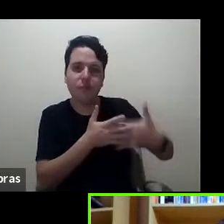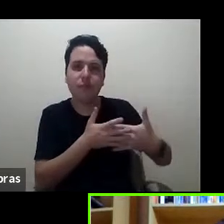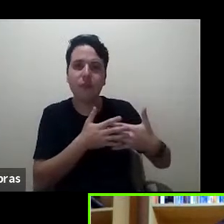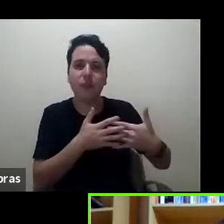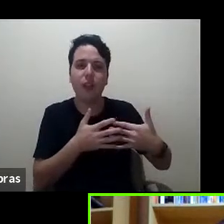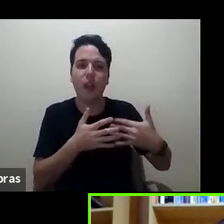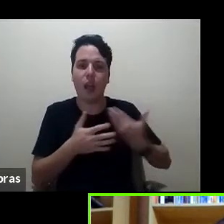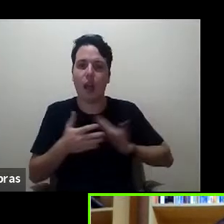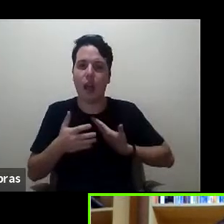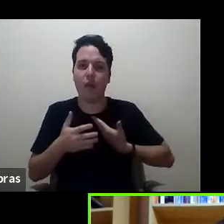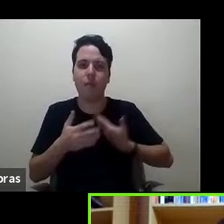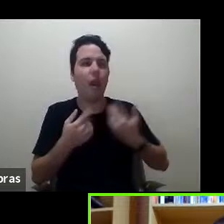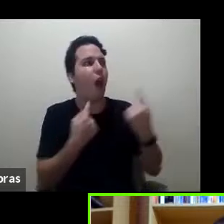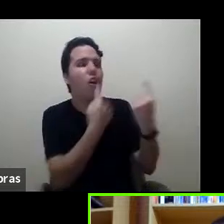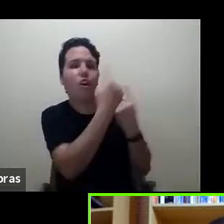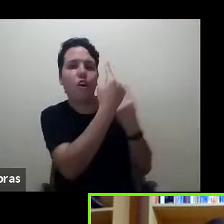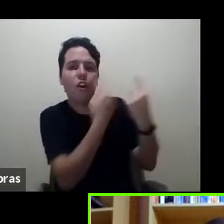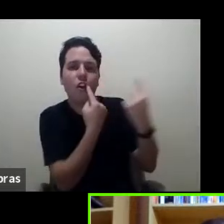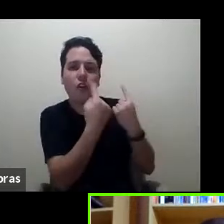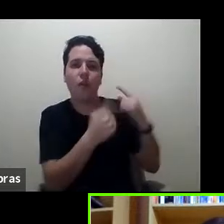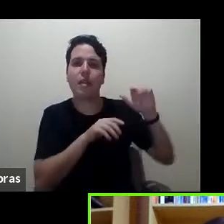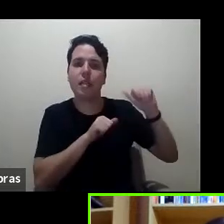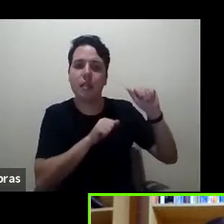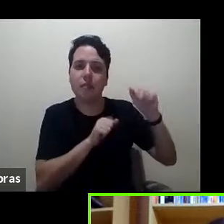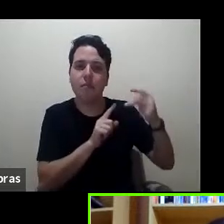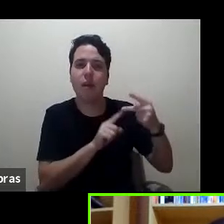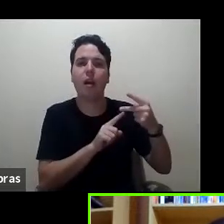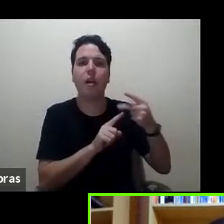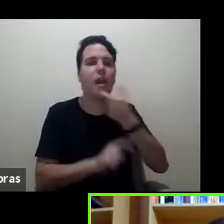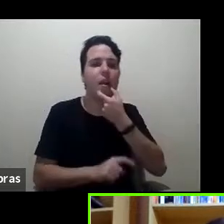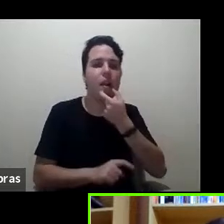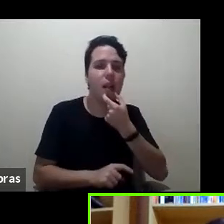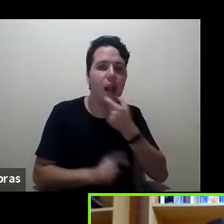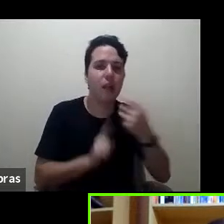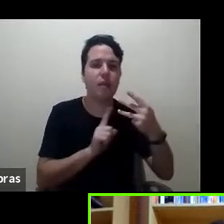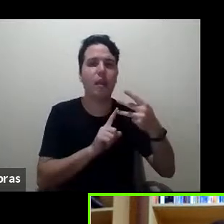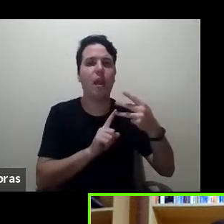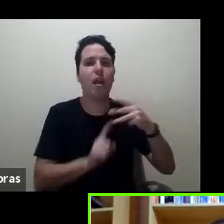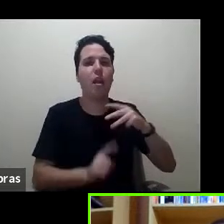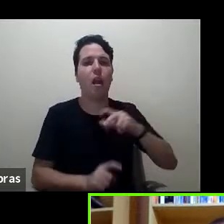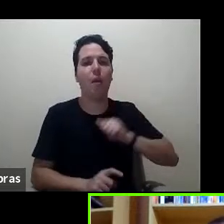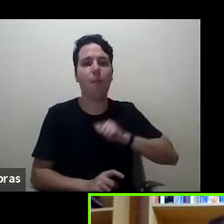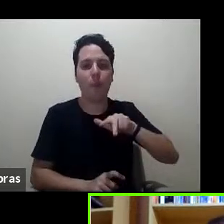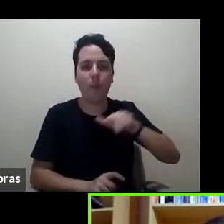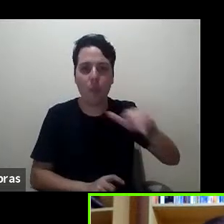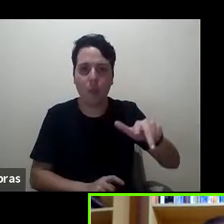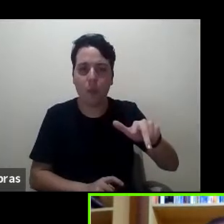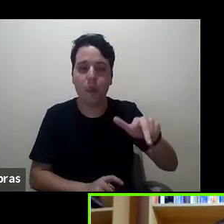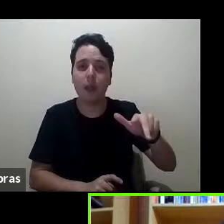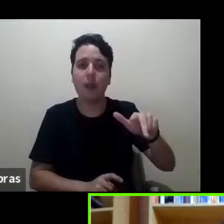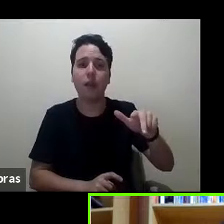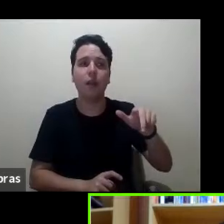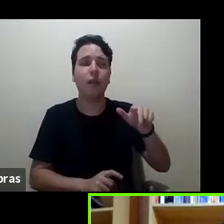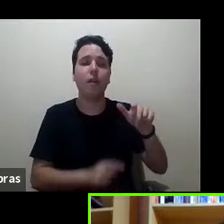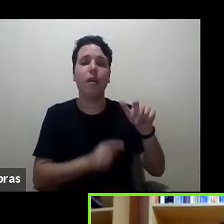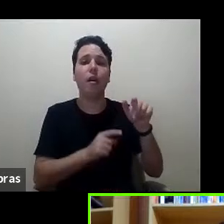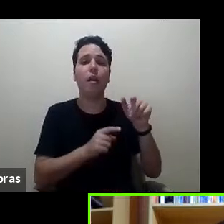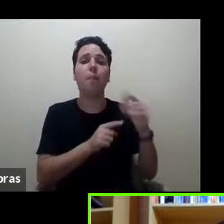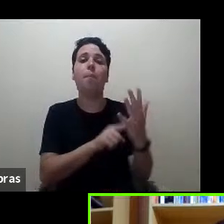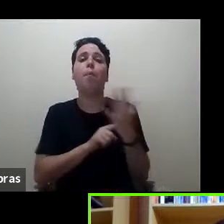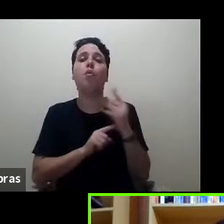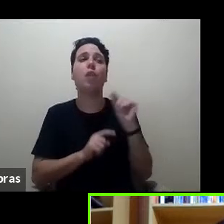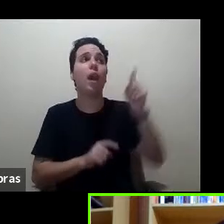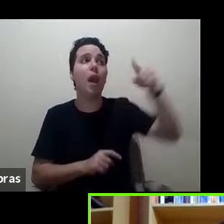interlocuções com Espanha, com Inglaterra, com Portugal, por exemplo, tem me mostrado o interesse deles para a nossa produção,